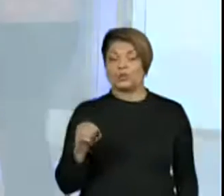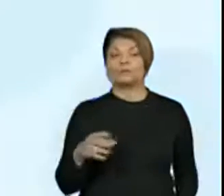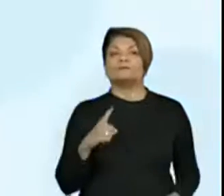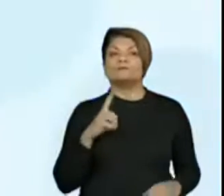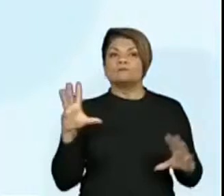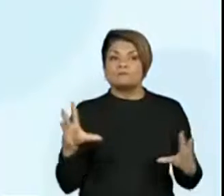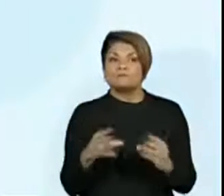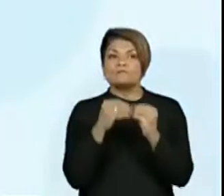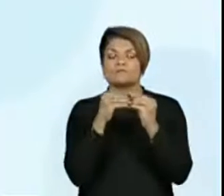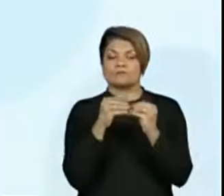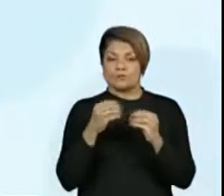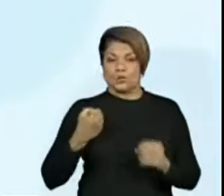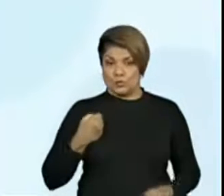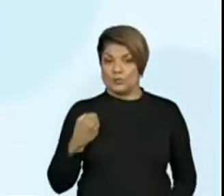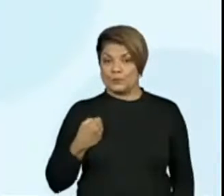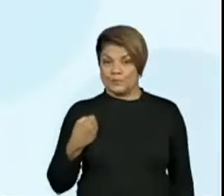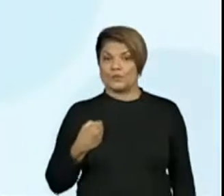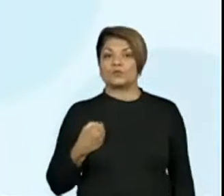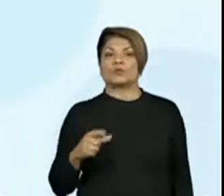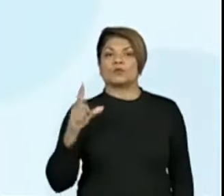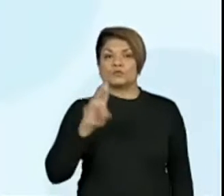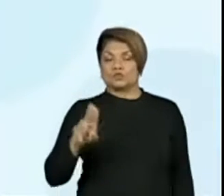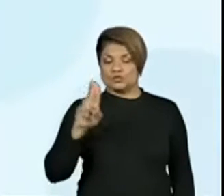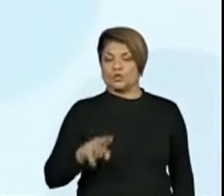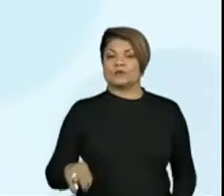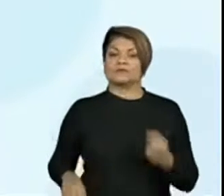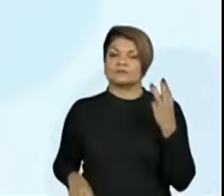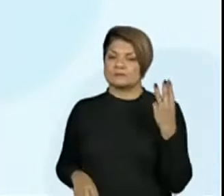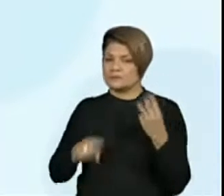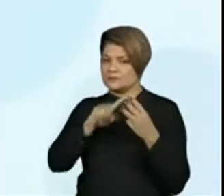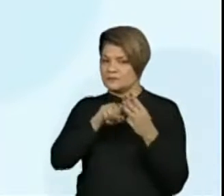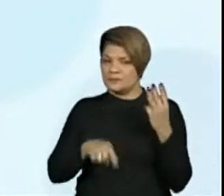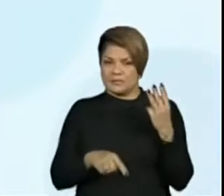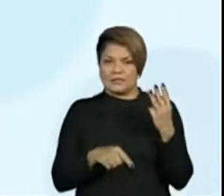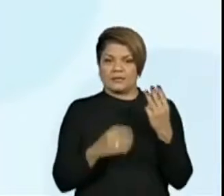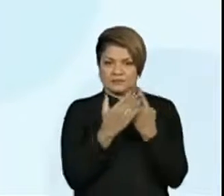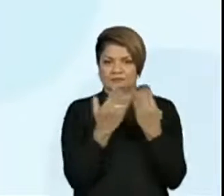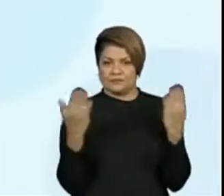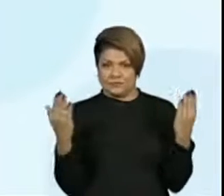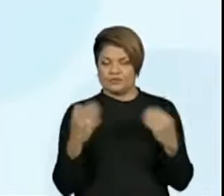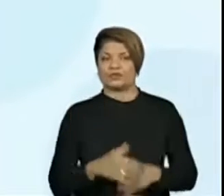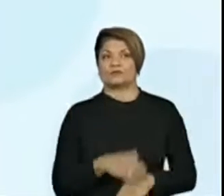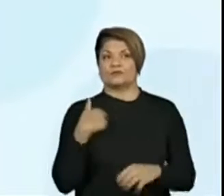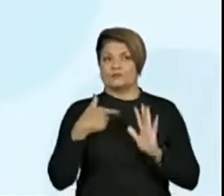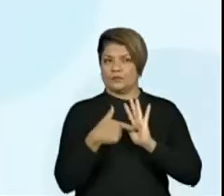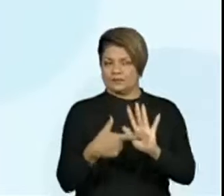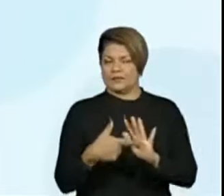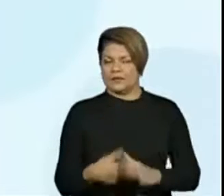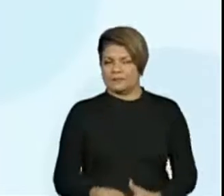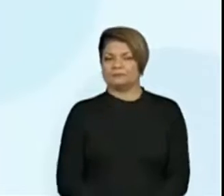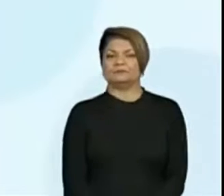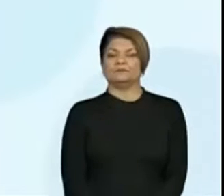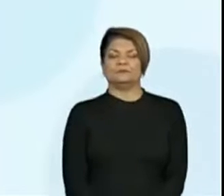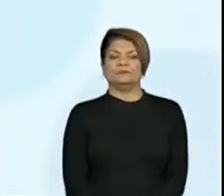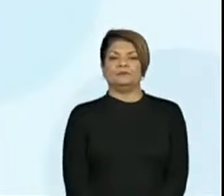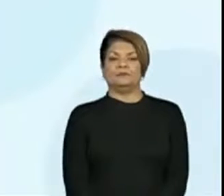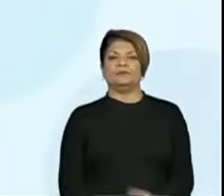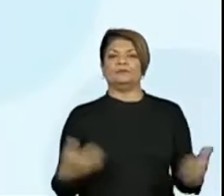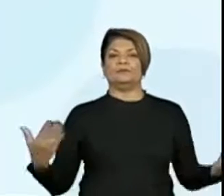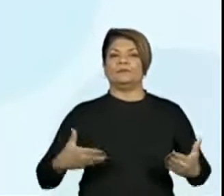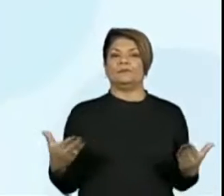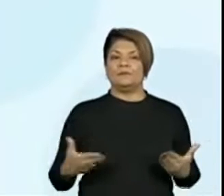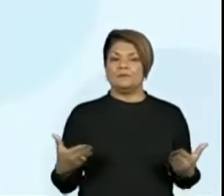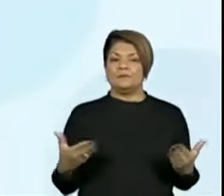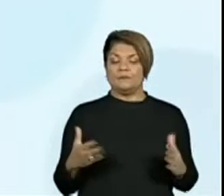um número em que utilizou as 3 fichas mostradas abaixo. Hum... Vamos ver agora então